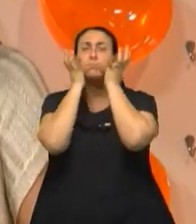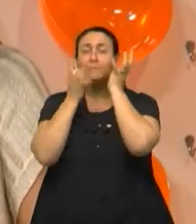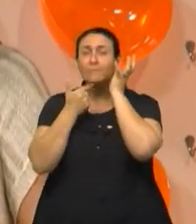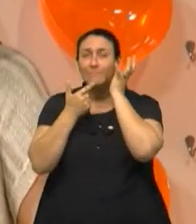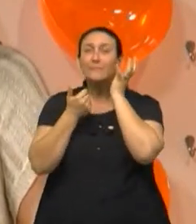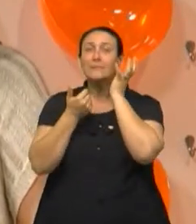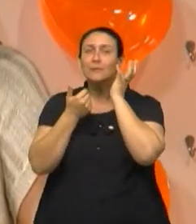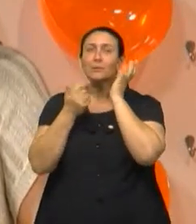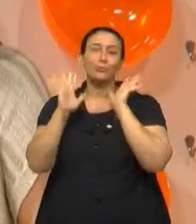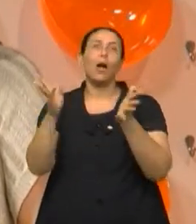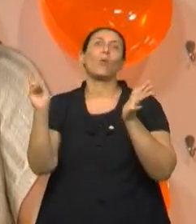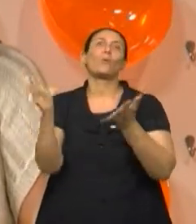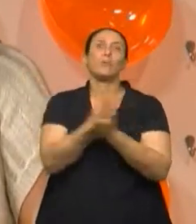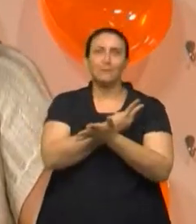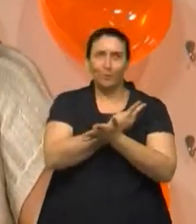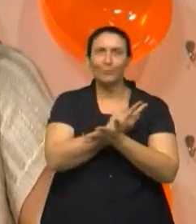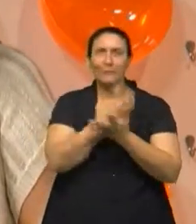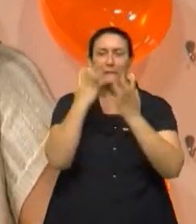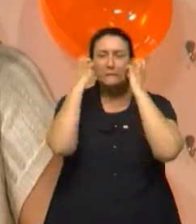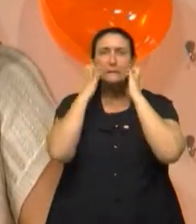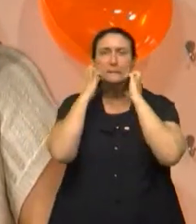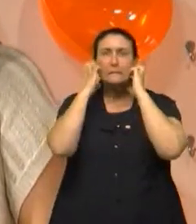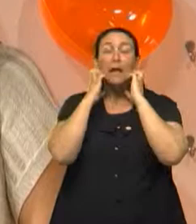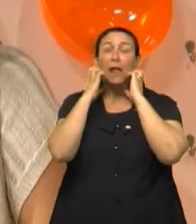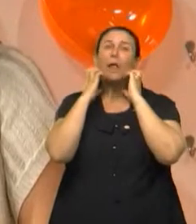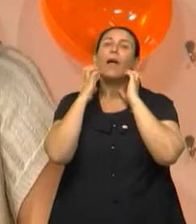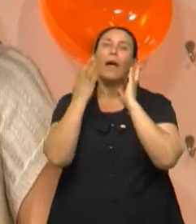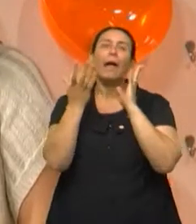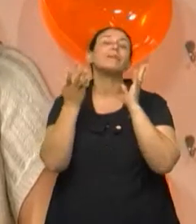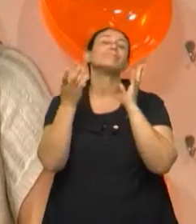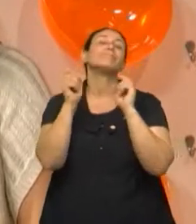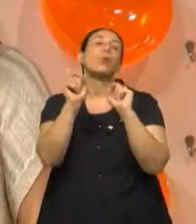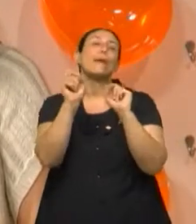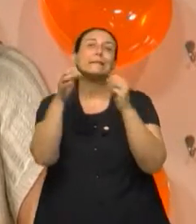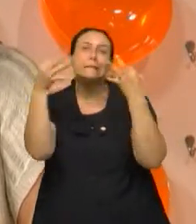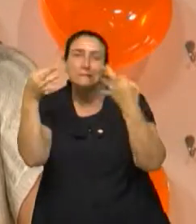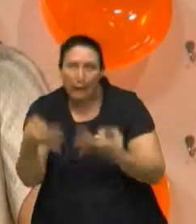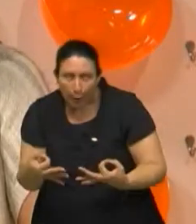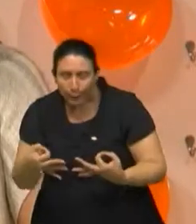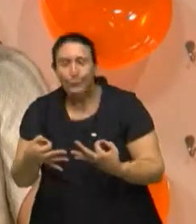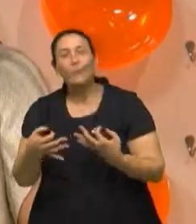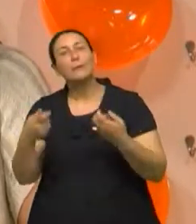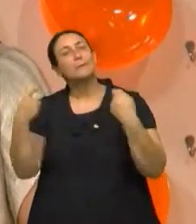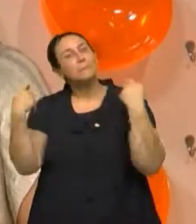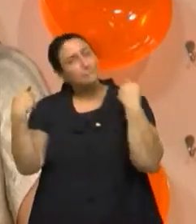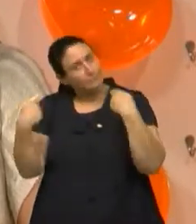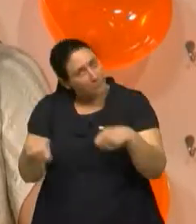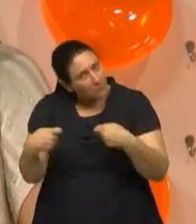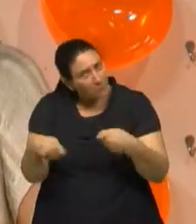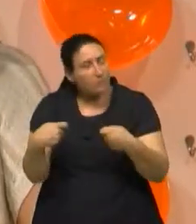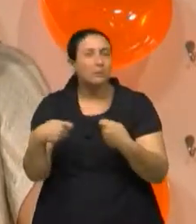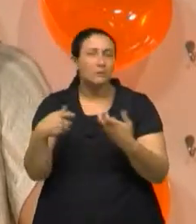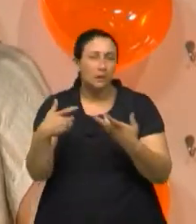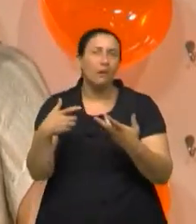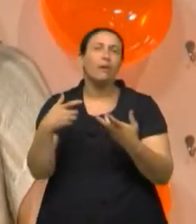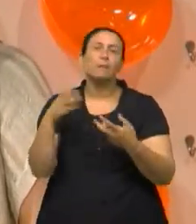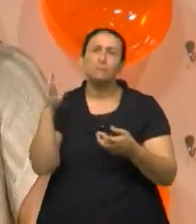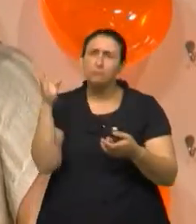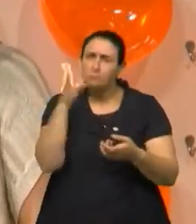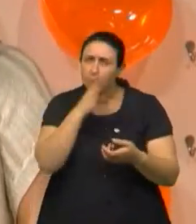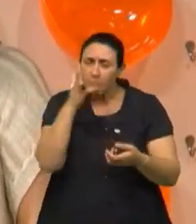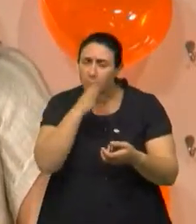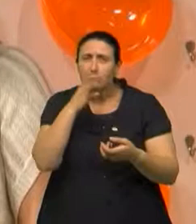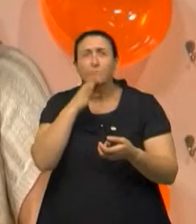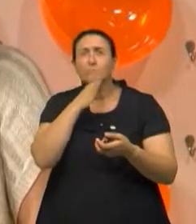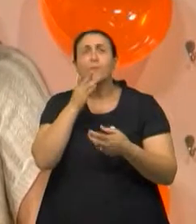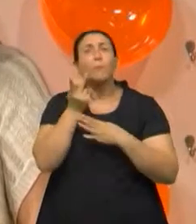que causou a reação. Então, o adequado, né, se é uma reação intensa e rápida,